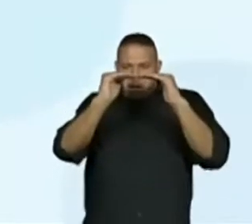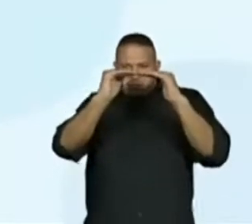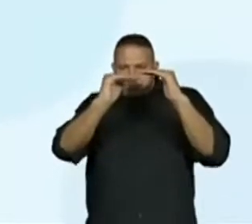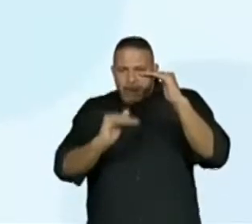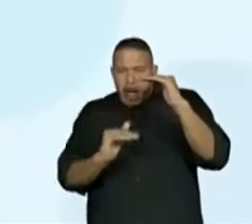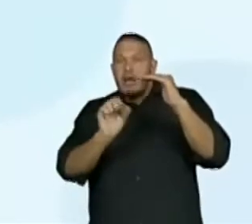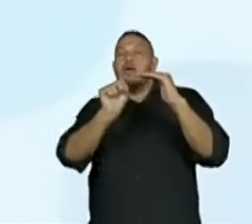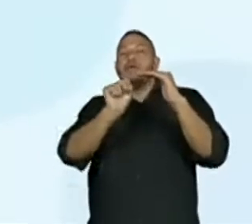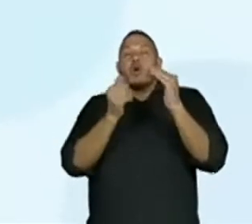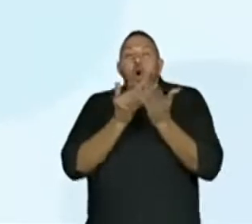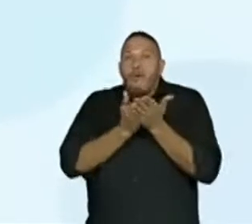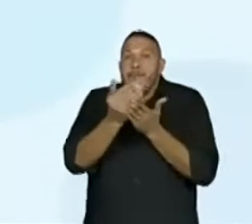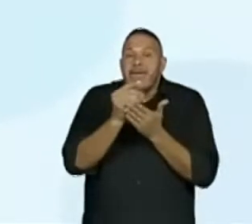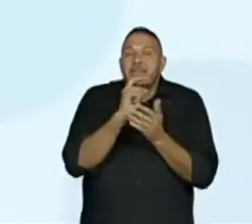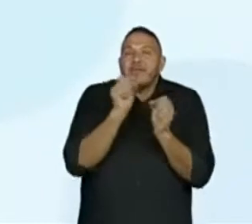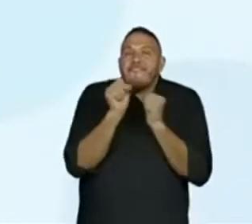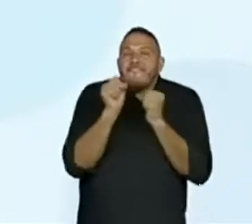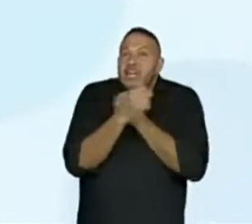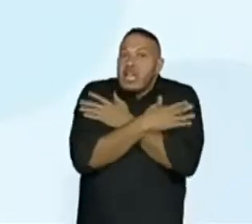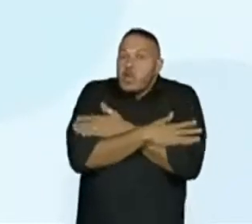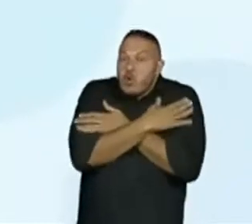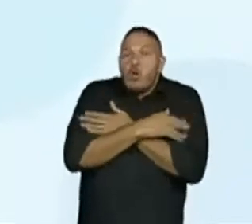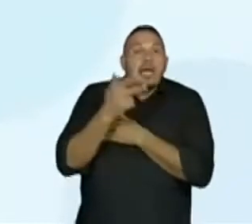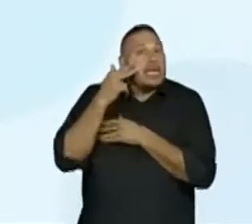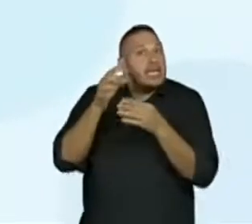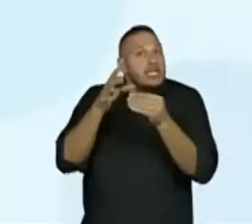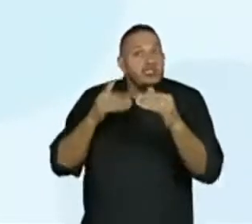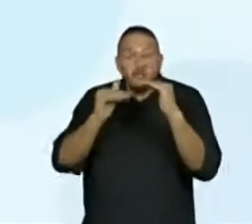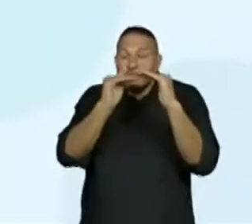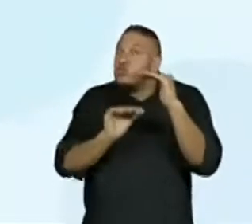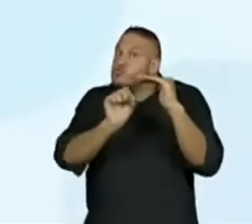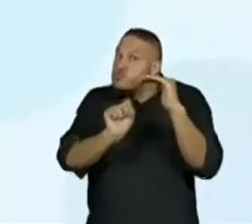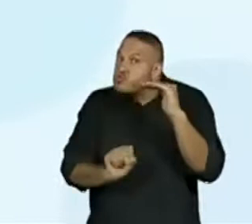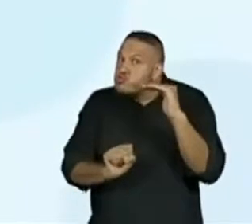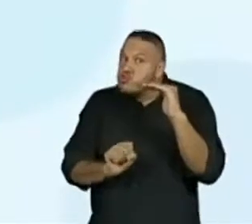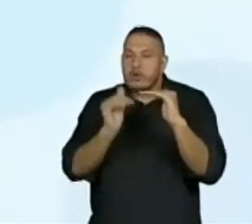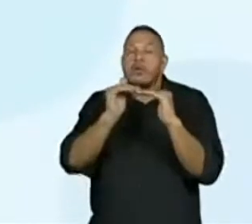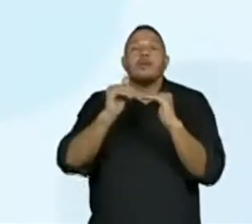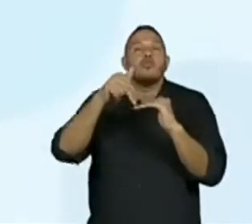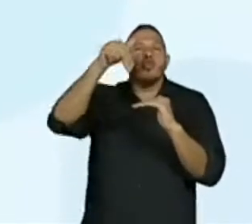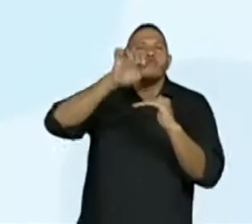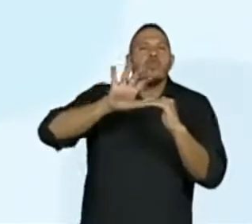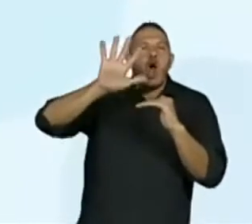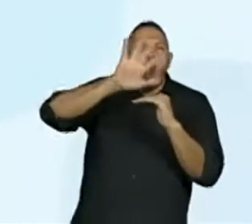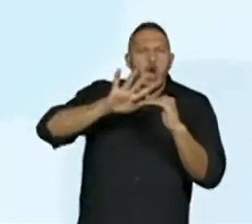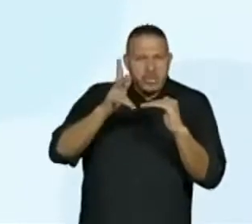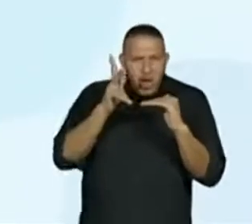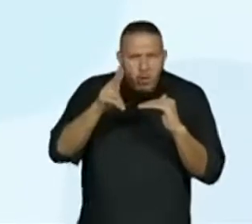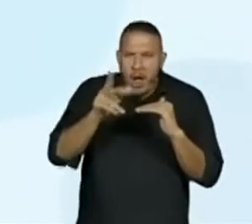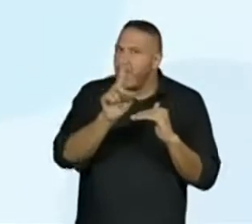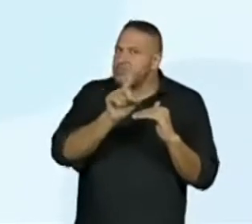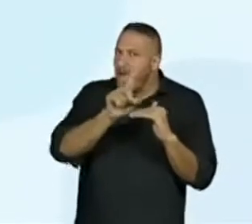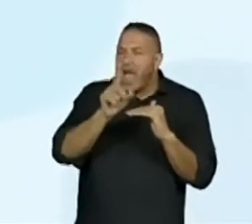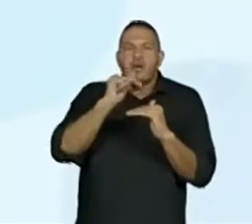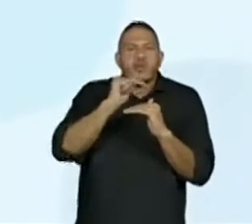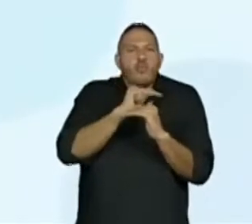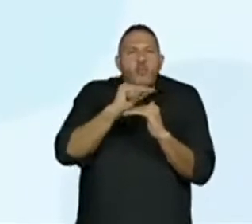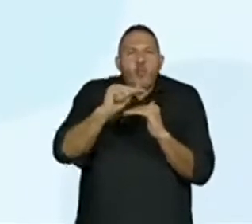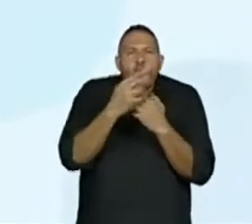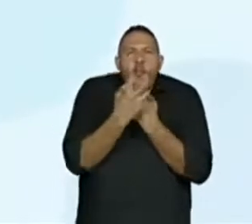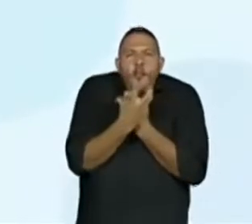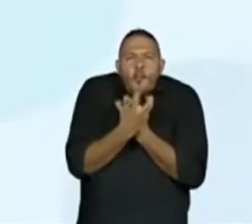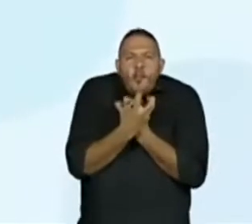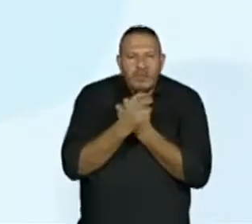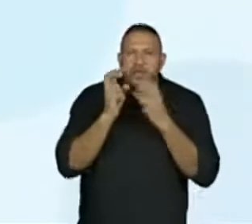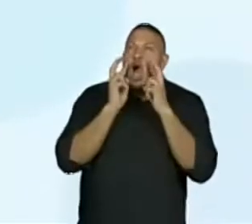início do inverno para os índios do sul início da estação seca para os índios do norte porque olhando